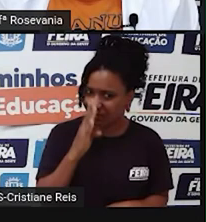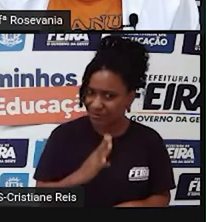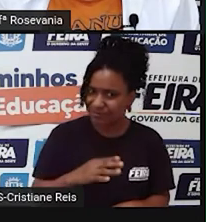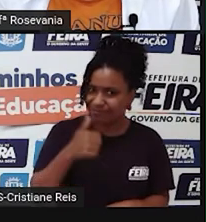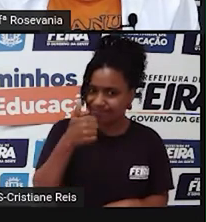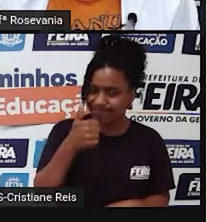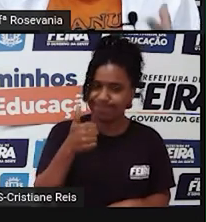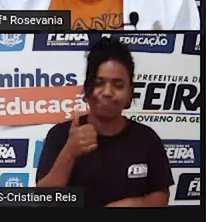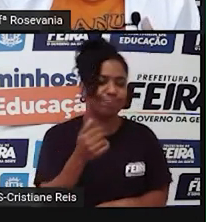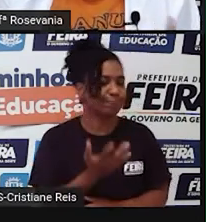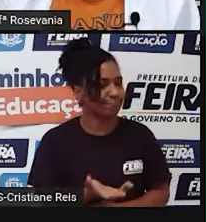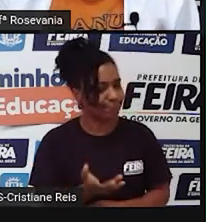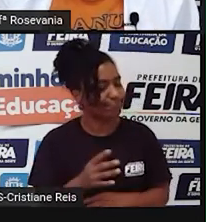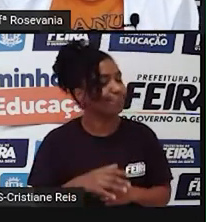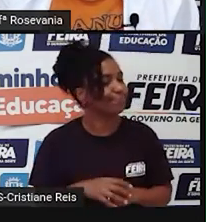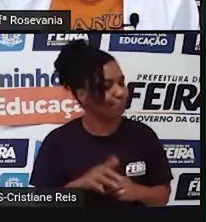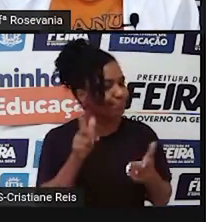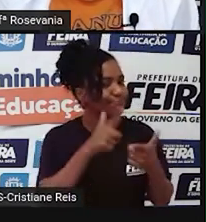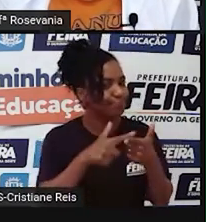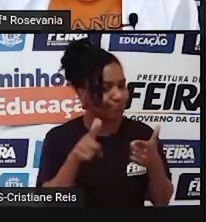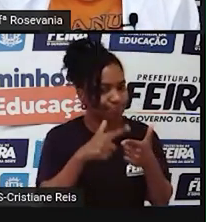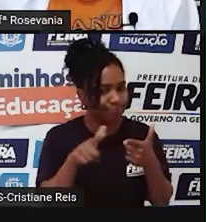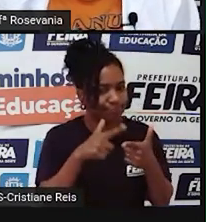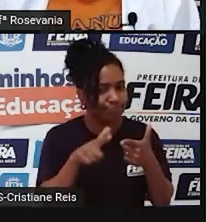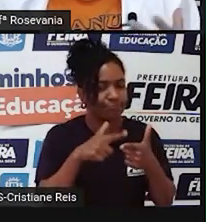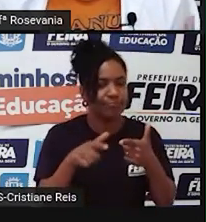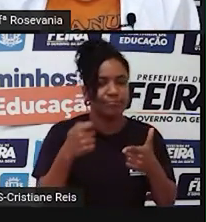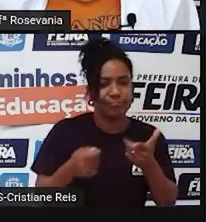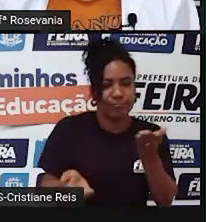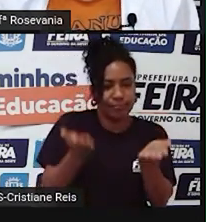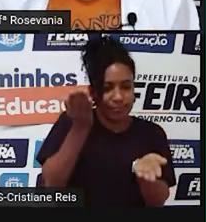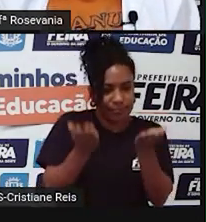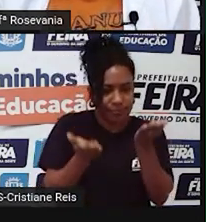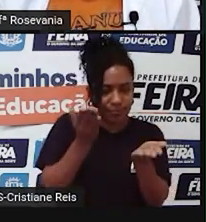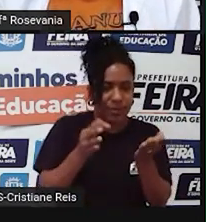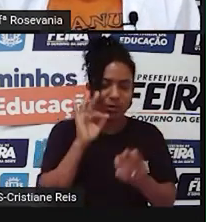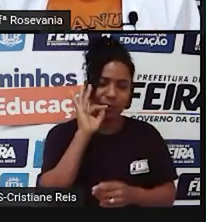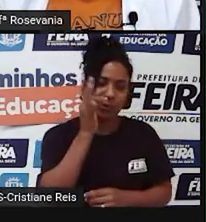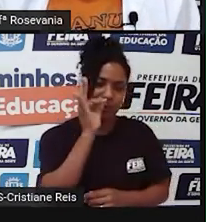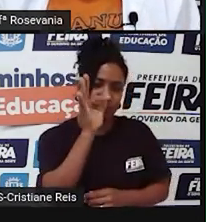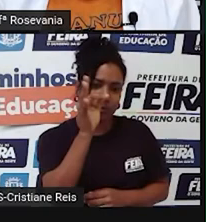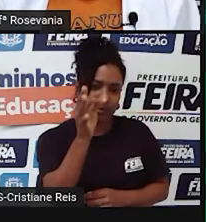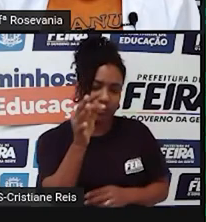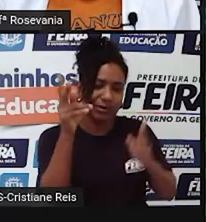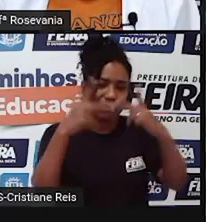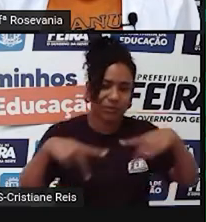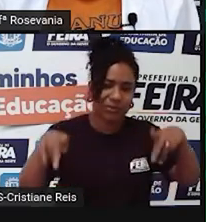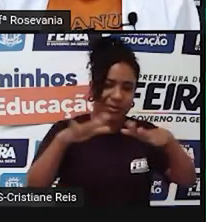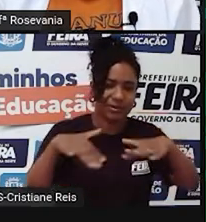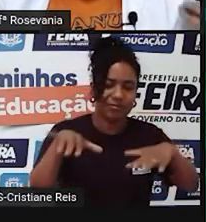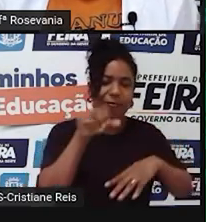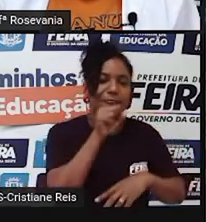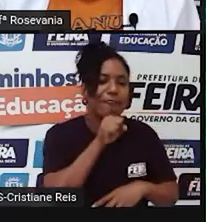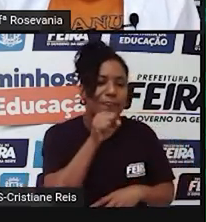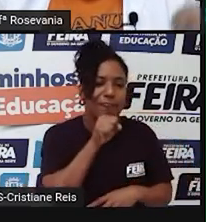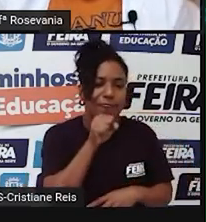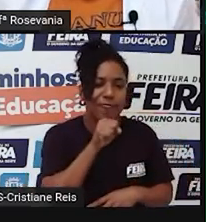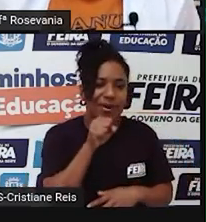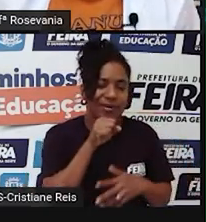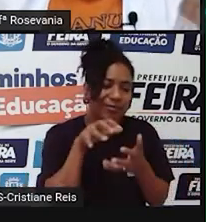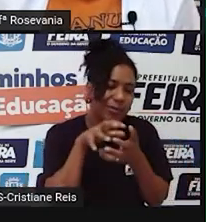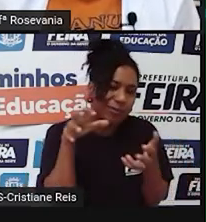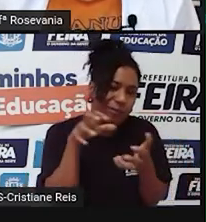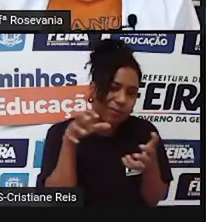Claro que não, tudo a gente deve viver uma questão do equilíbrio, amanhã ou depois, essa população, ela vai envelhecendo, e vai faltar